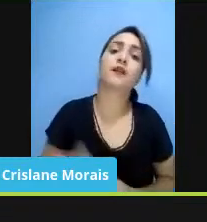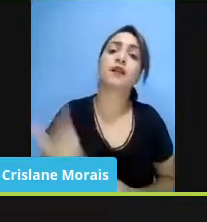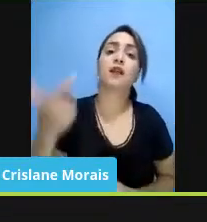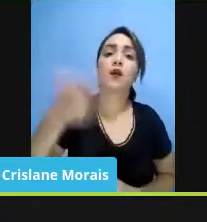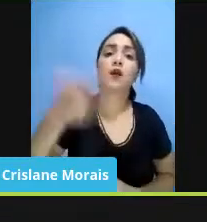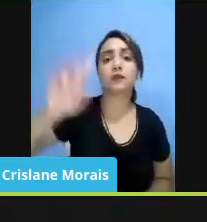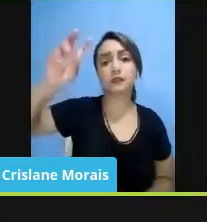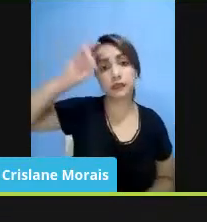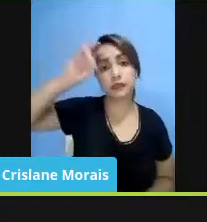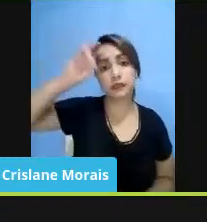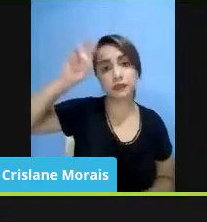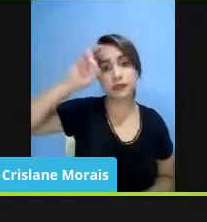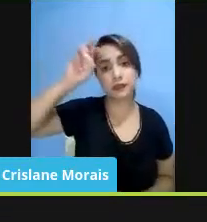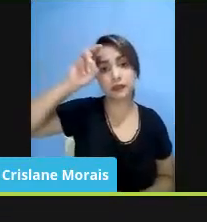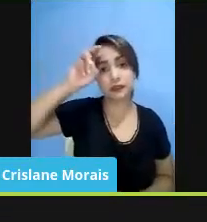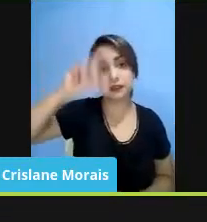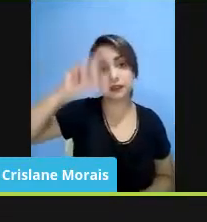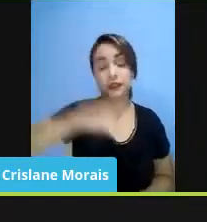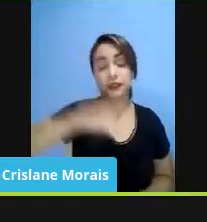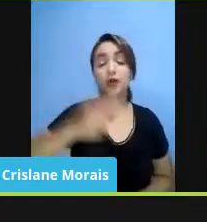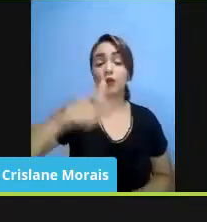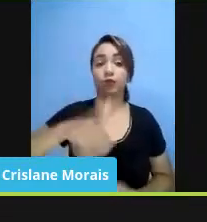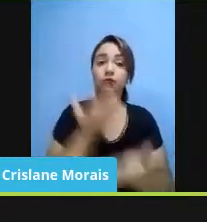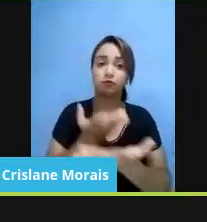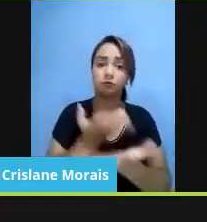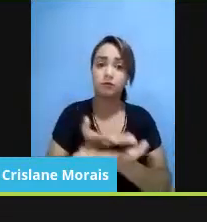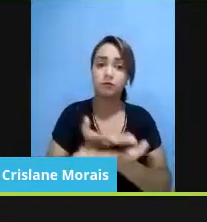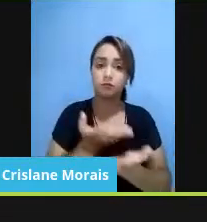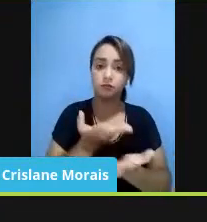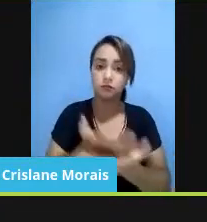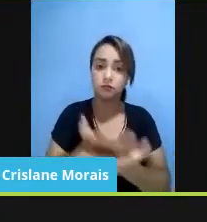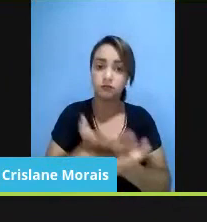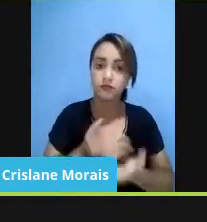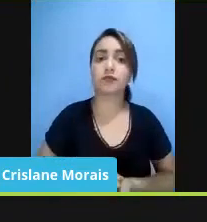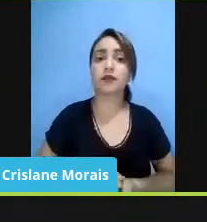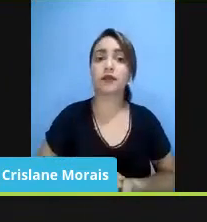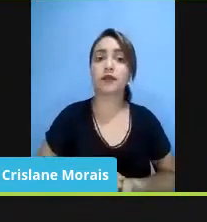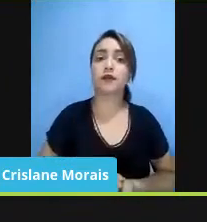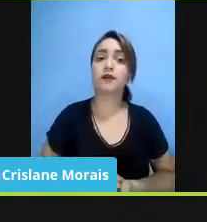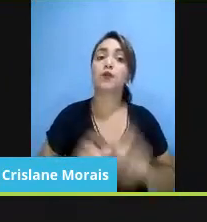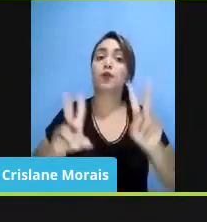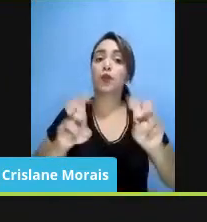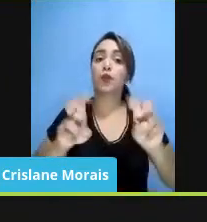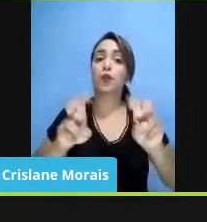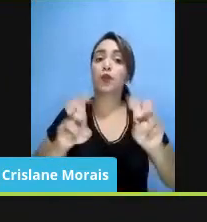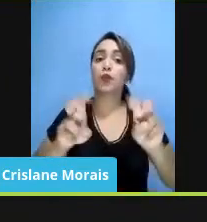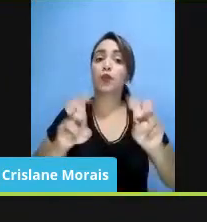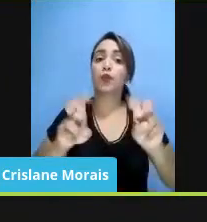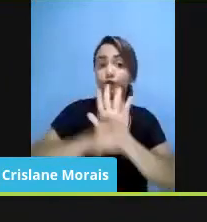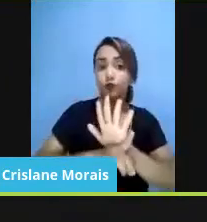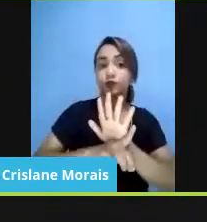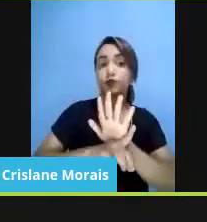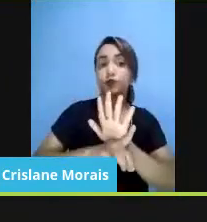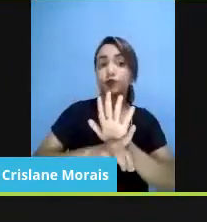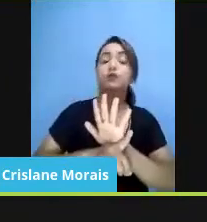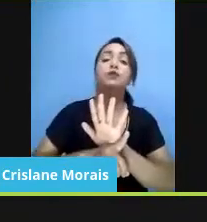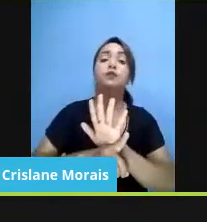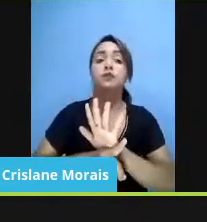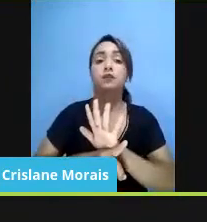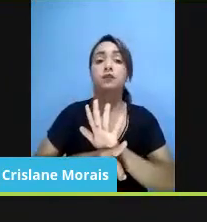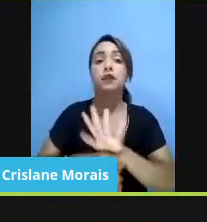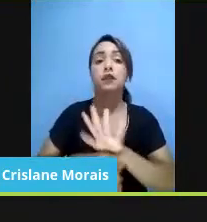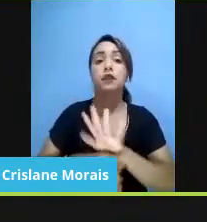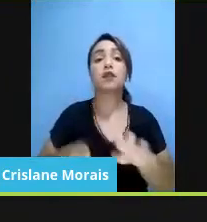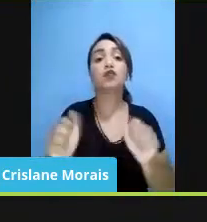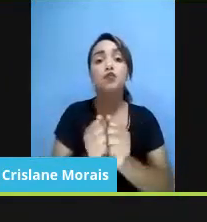gente tem a próxima aula que vai ser uma aula sobre o direito dos prounistas, com o Victor, que